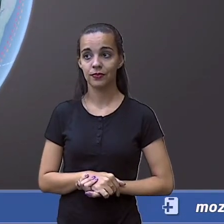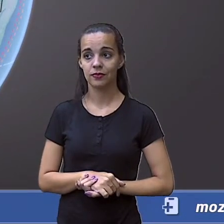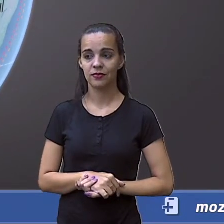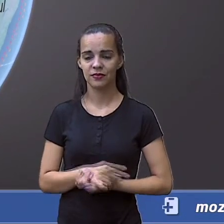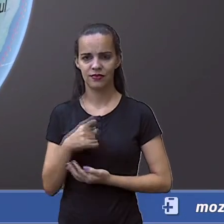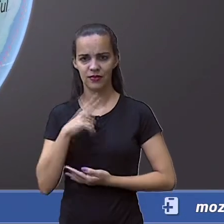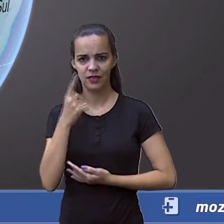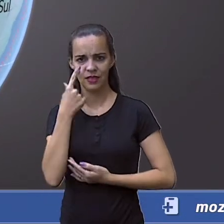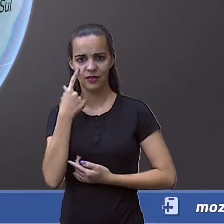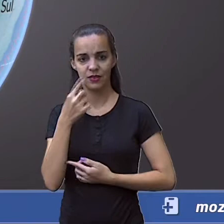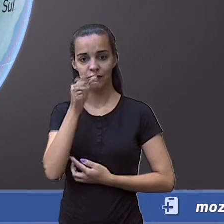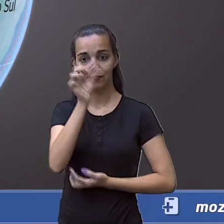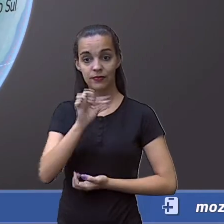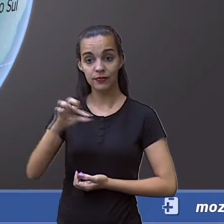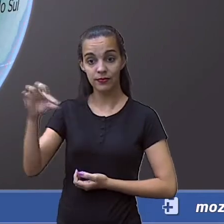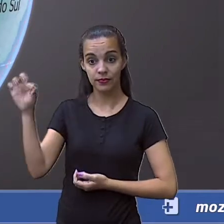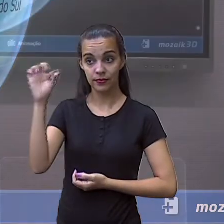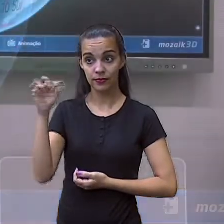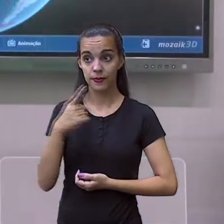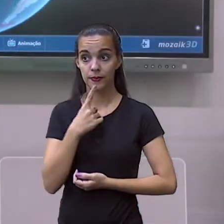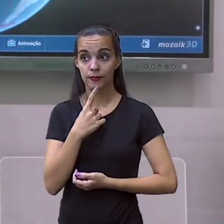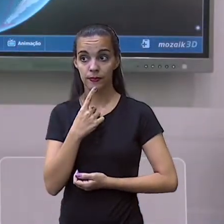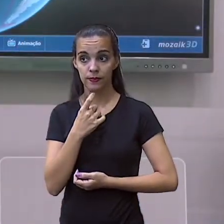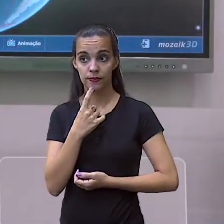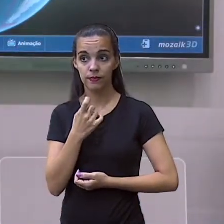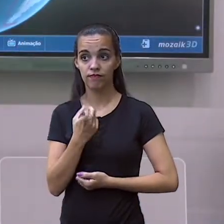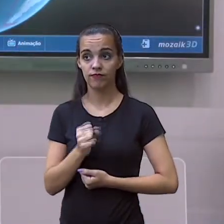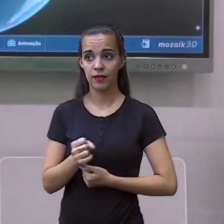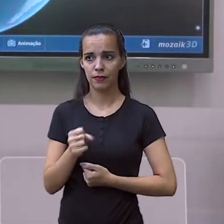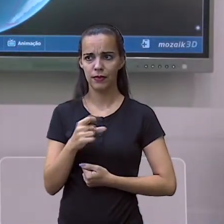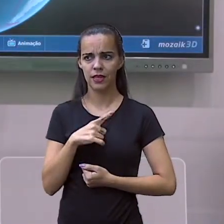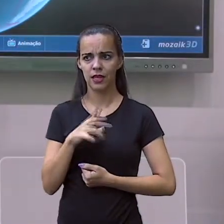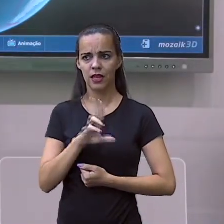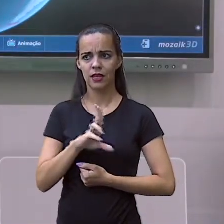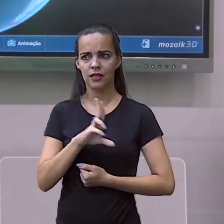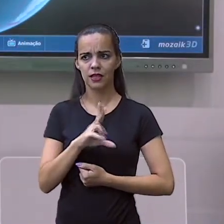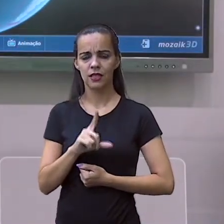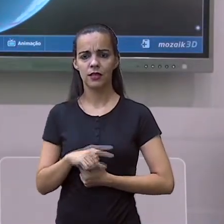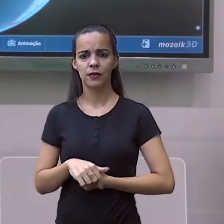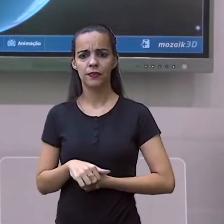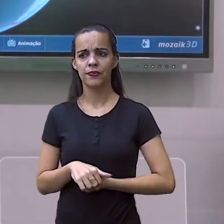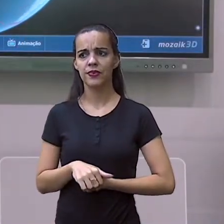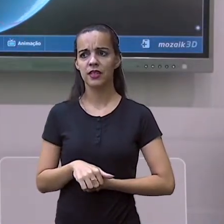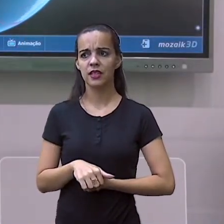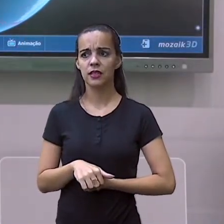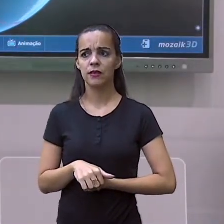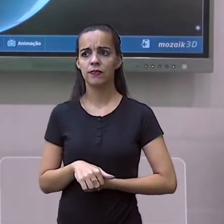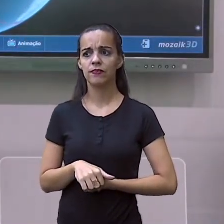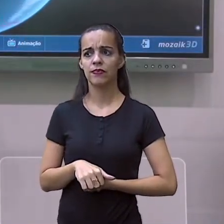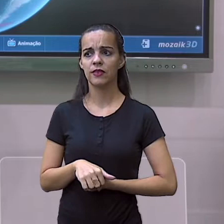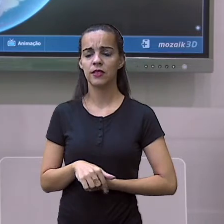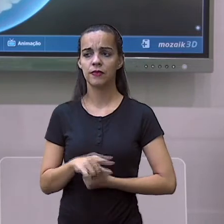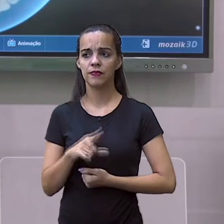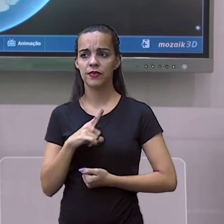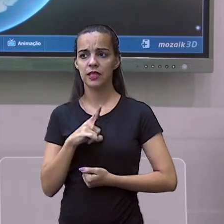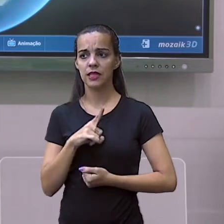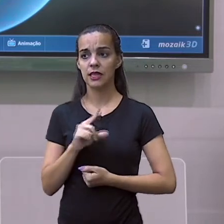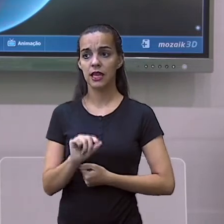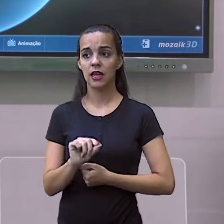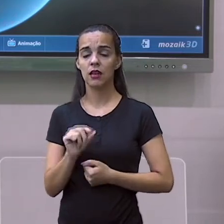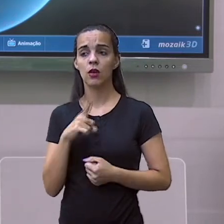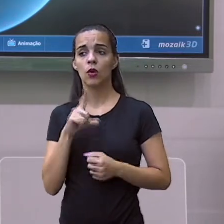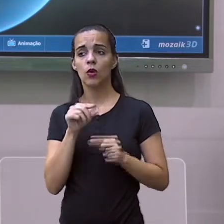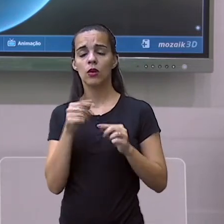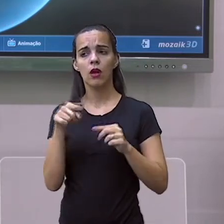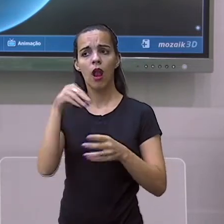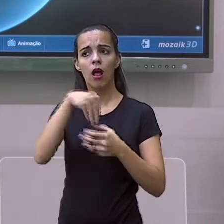Essa aqui é a rota passando pelo canal. Mas se não houvesse o canal, olha só a viagem que teria que ser